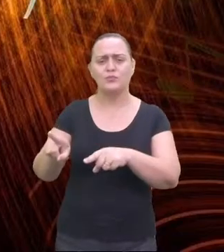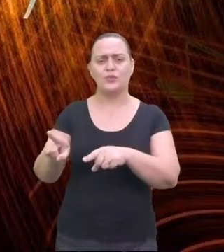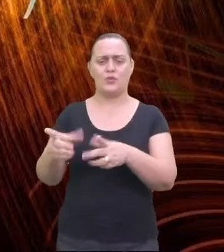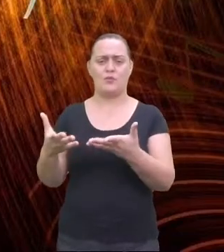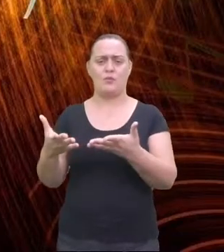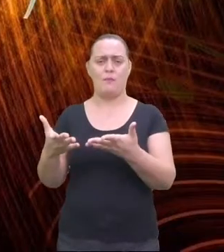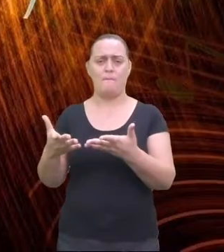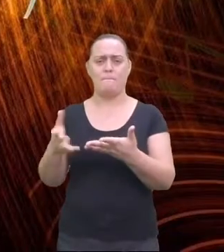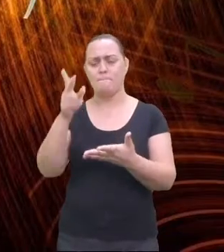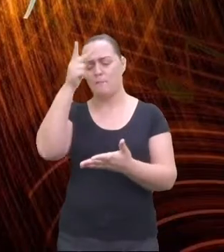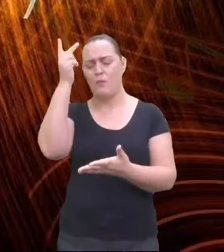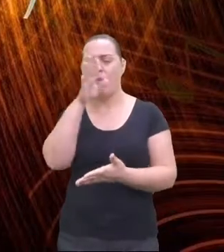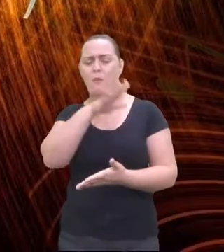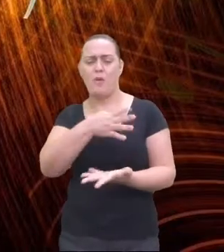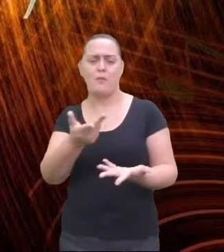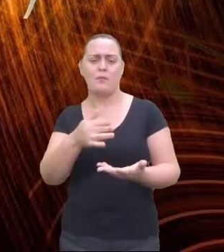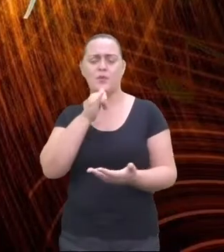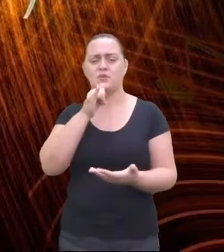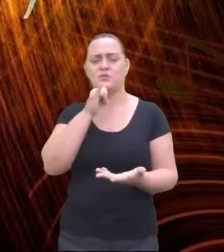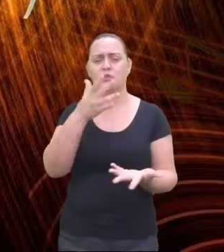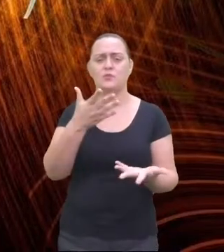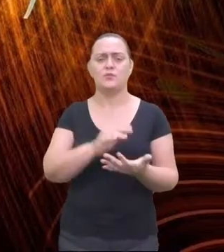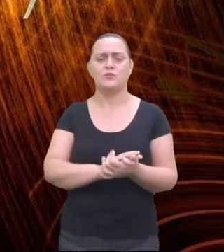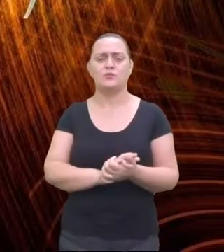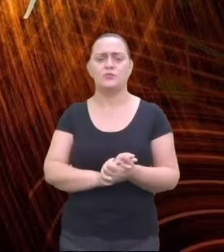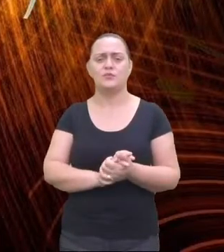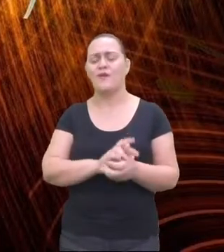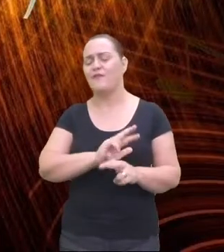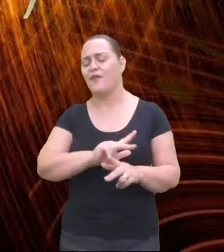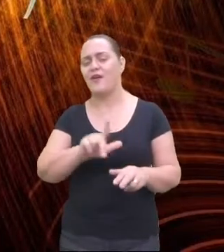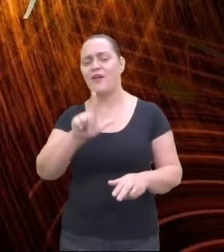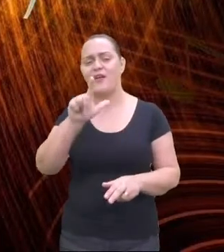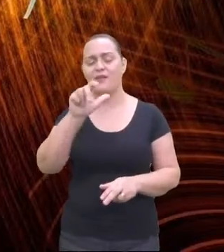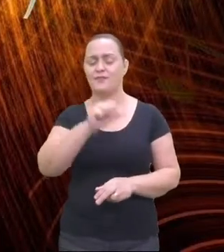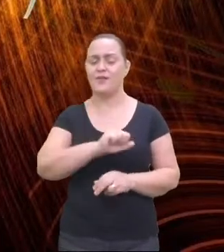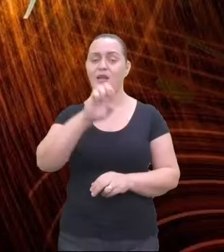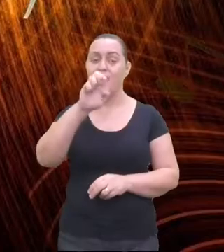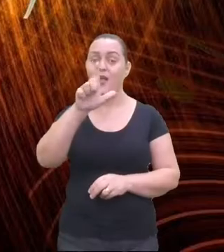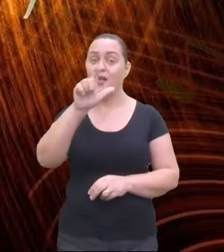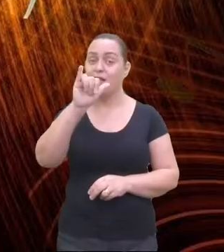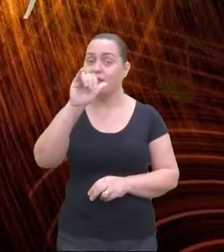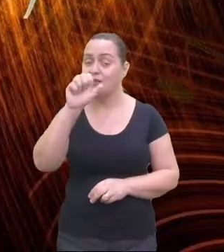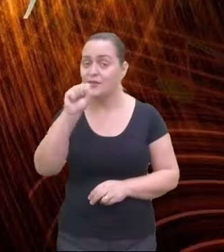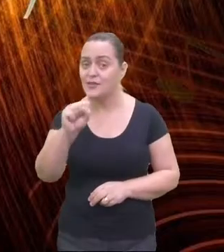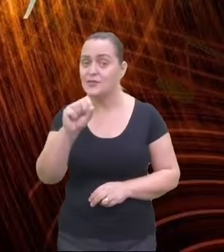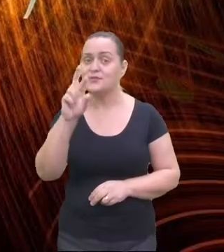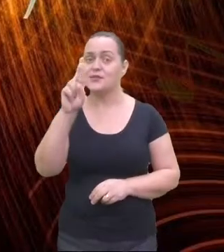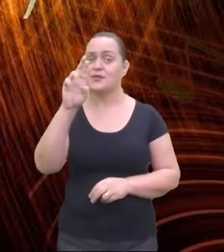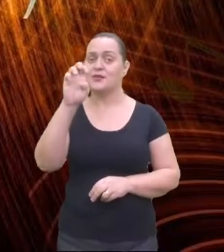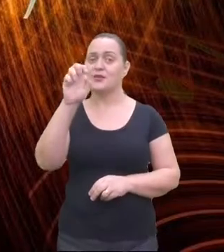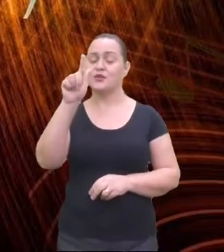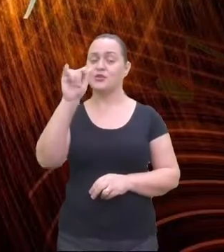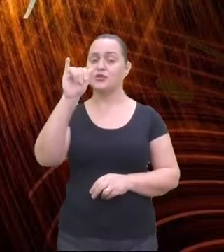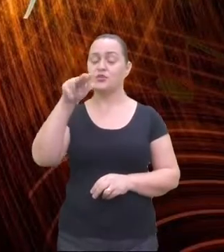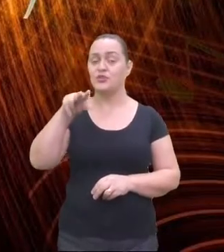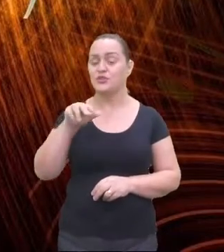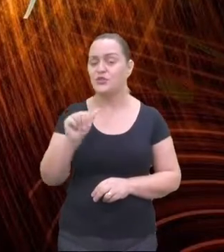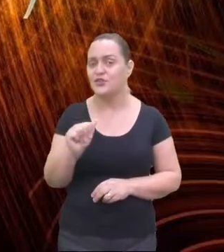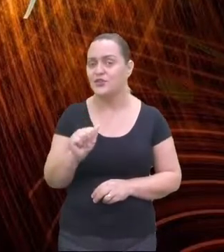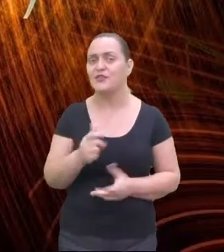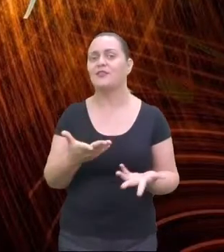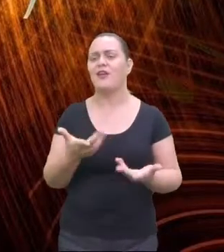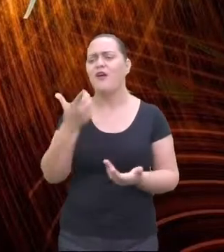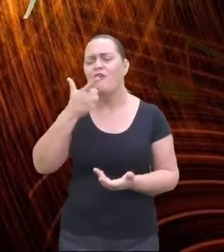artistas, podemos citar Chico Buarque, Elis Regina, Clara Nunes. Olha, gente, eu queria falar o seguinte, que